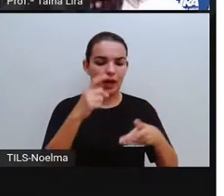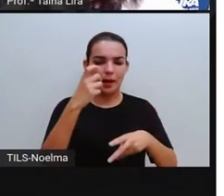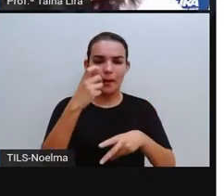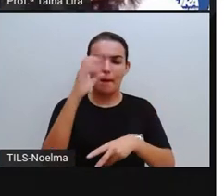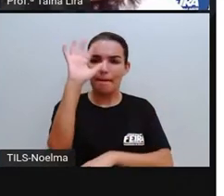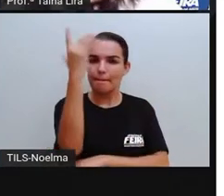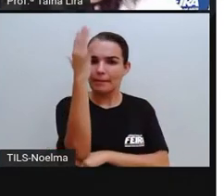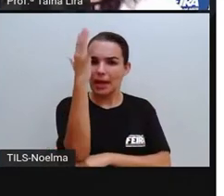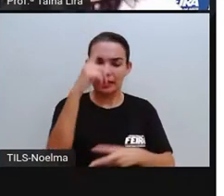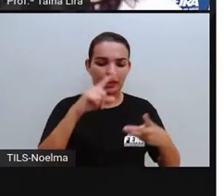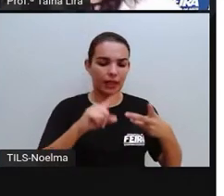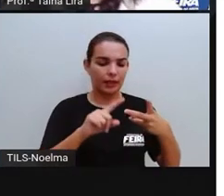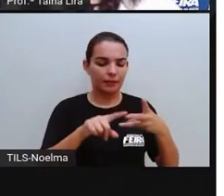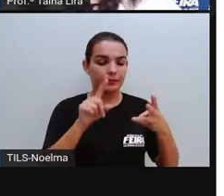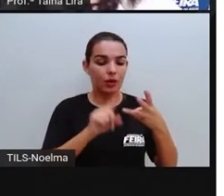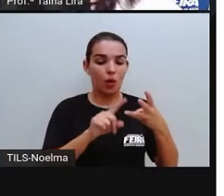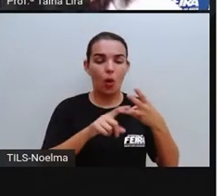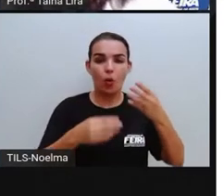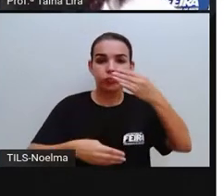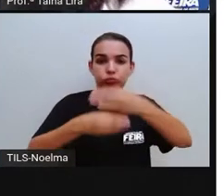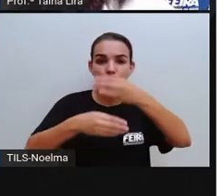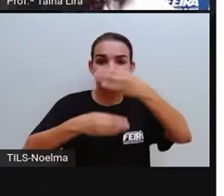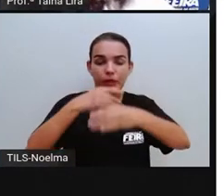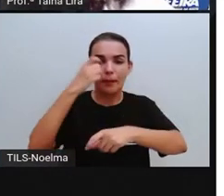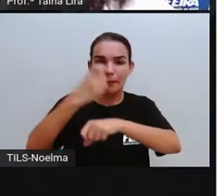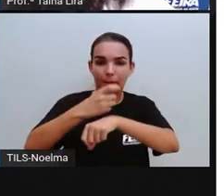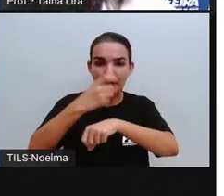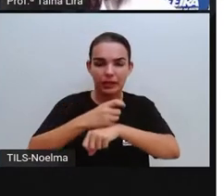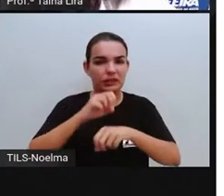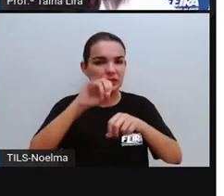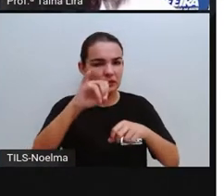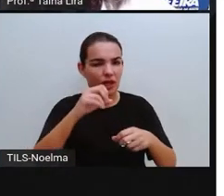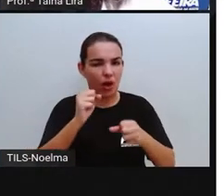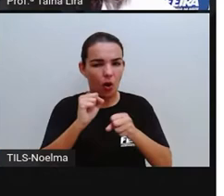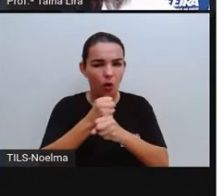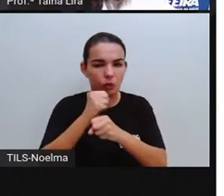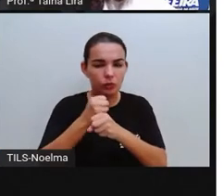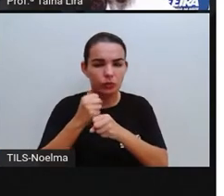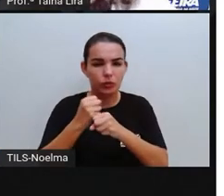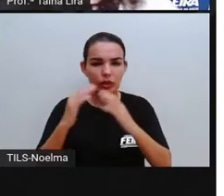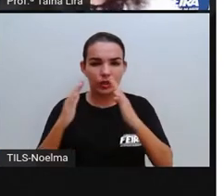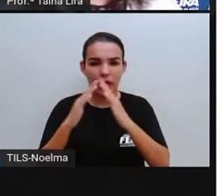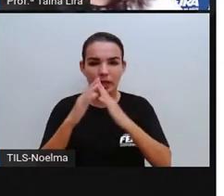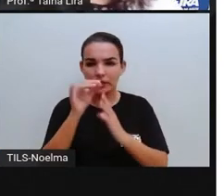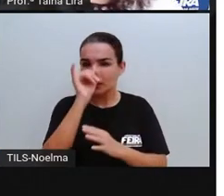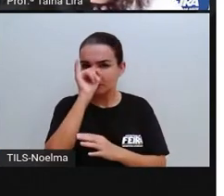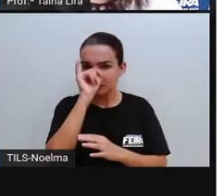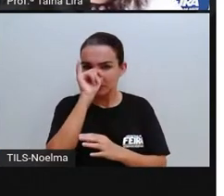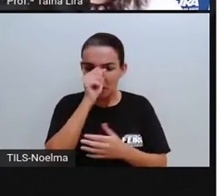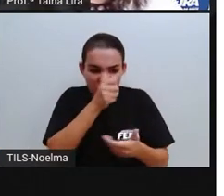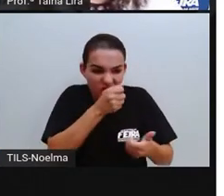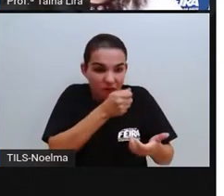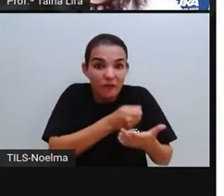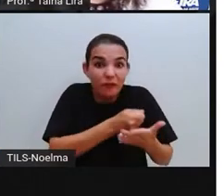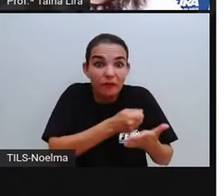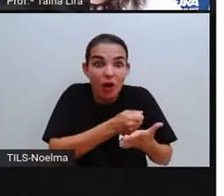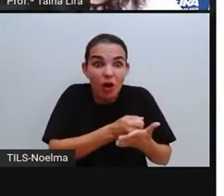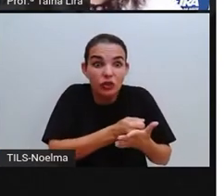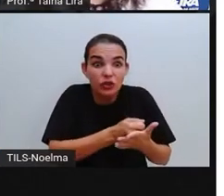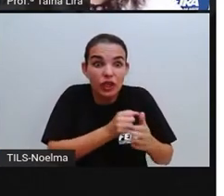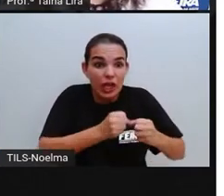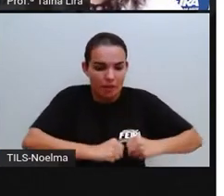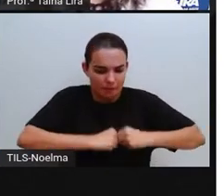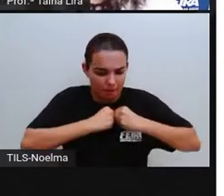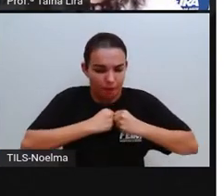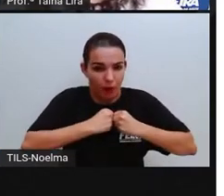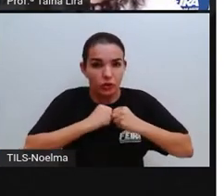utilizados aí na construção da casa dos porquinhos, são resistentes ou são flexíveis? O que é que vocês acham?